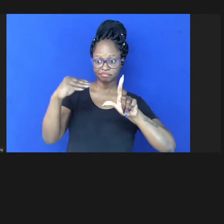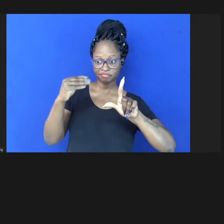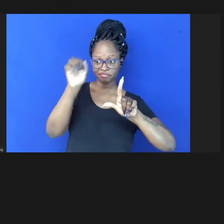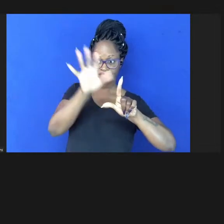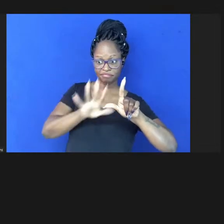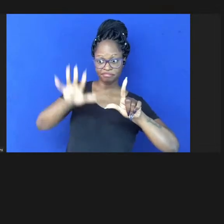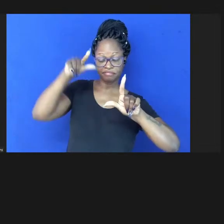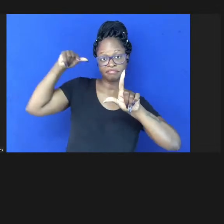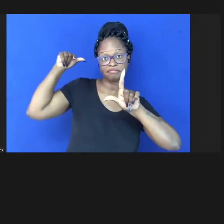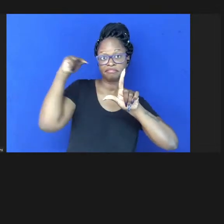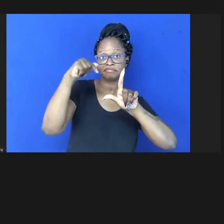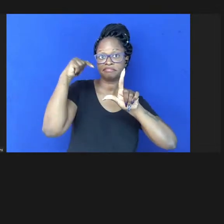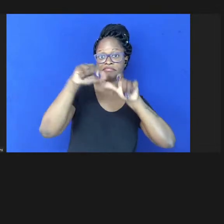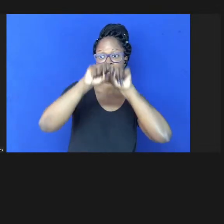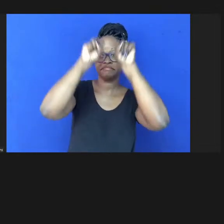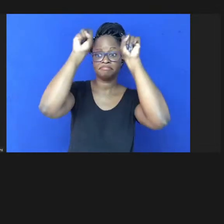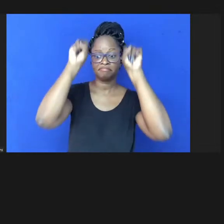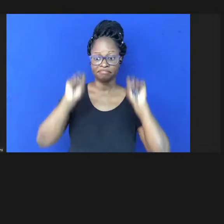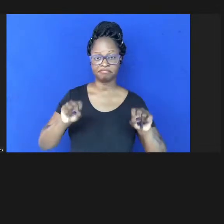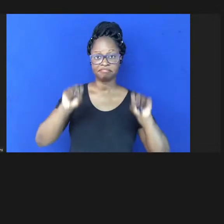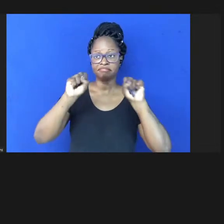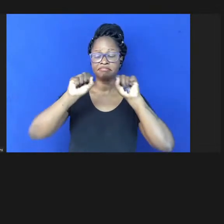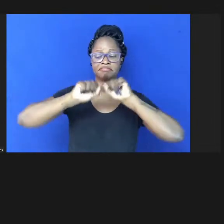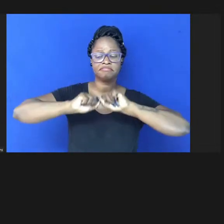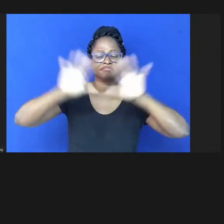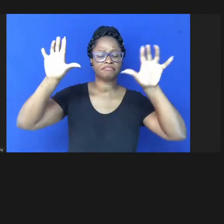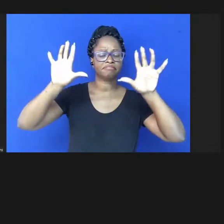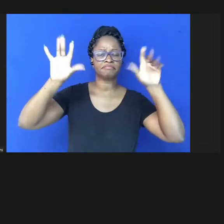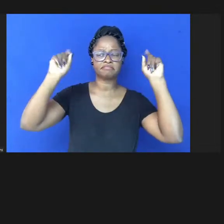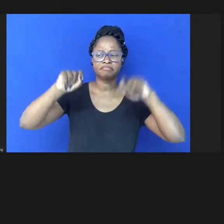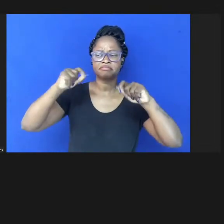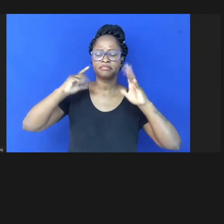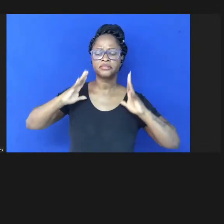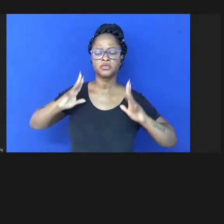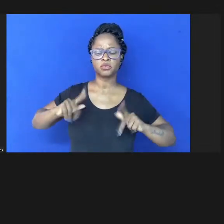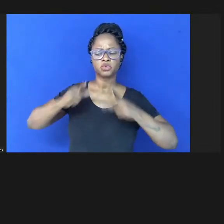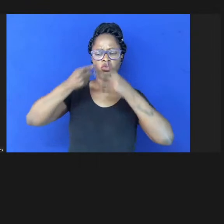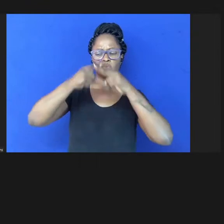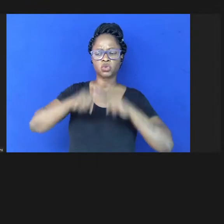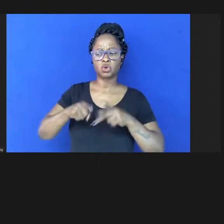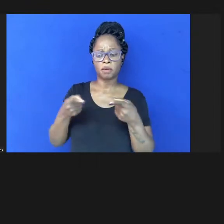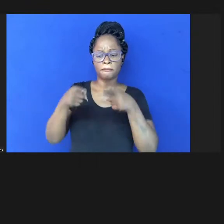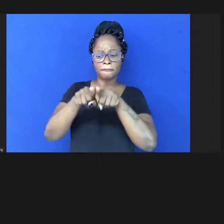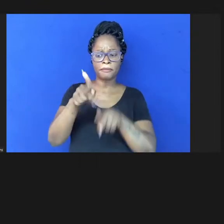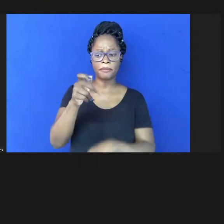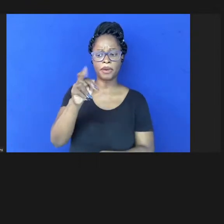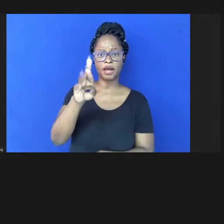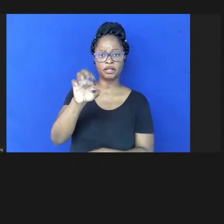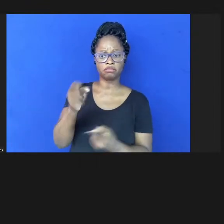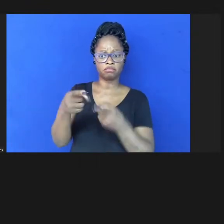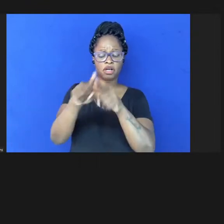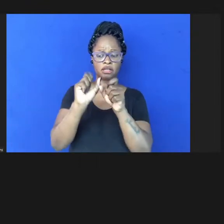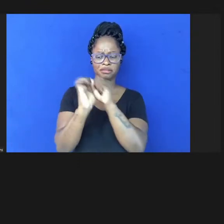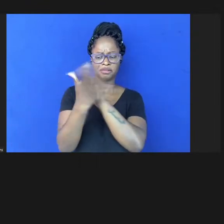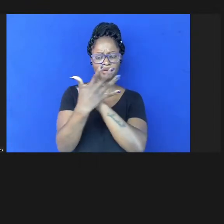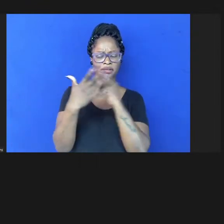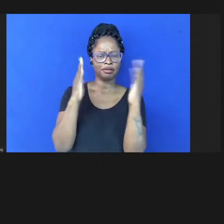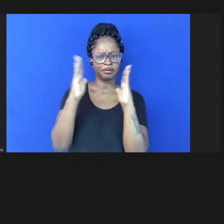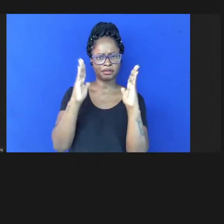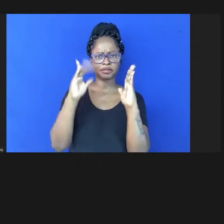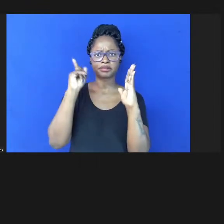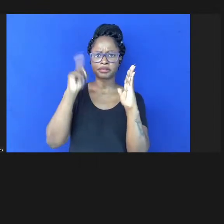de um sistema transparente que possa ser realizada por pares essa pandemia já foi a